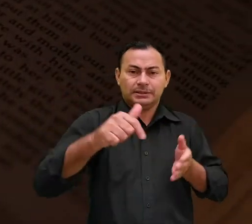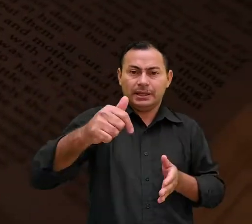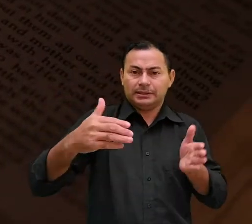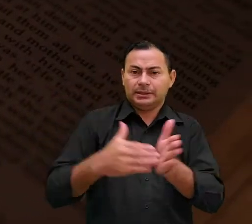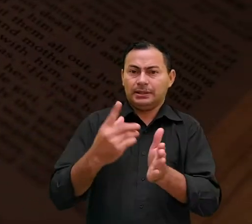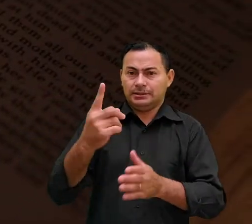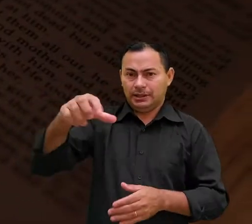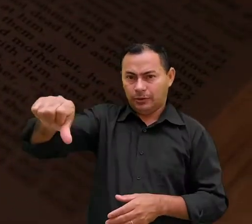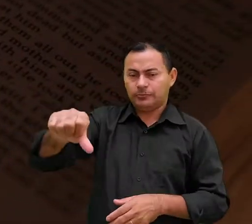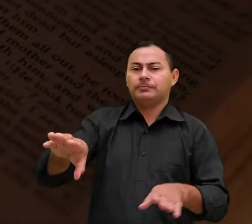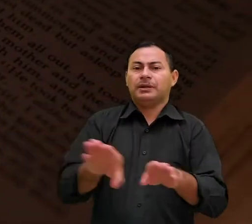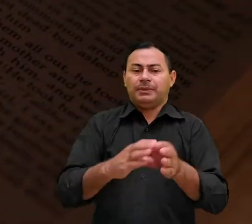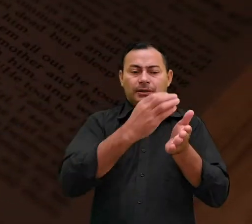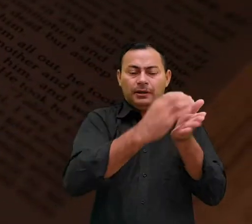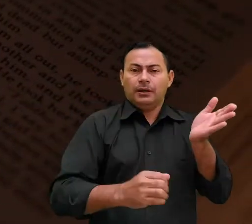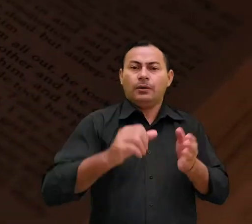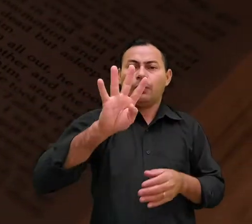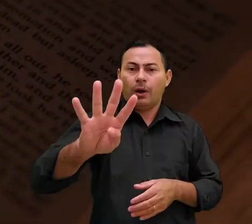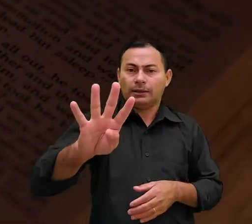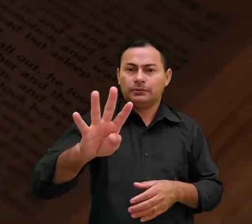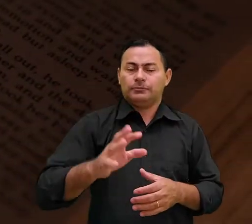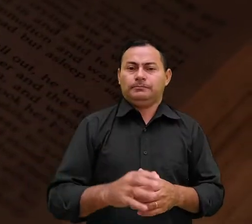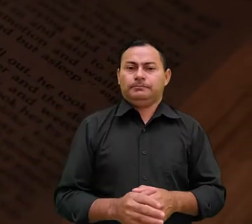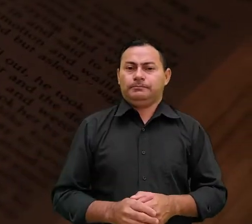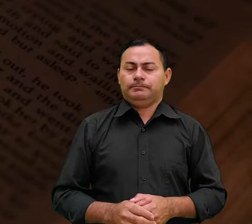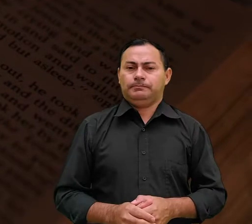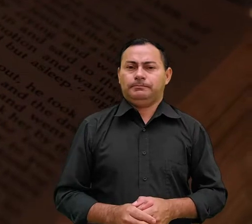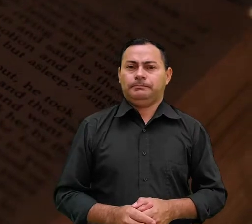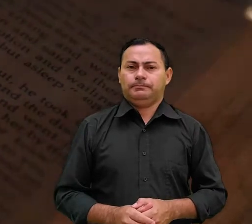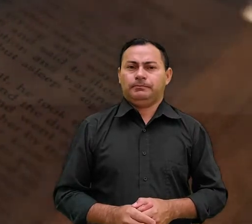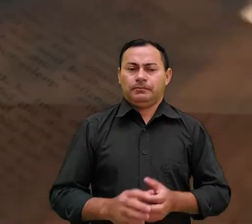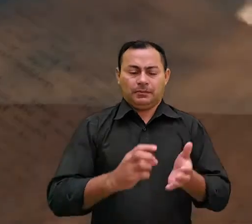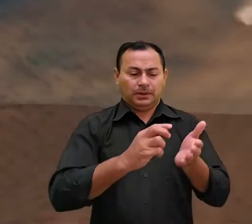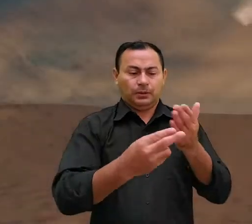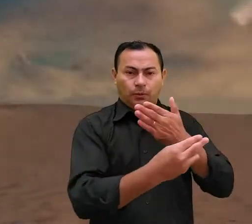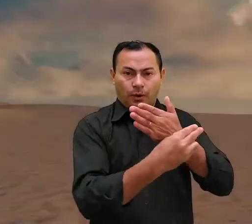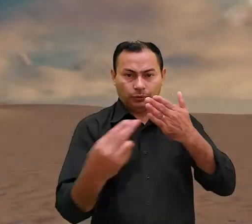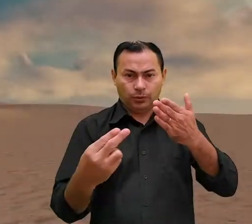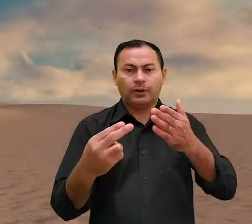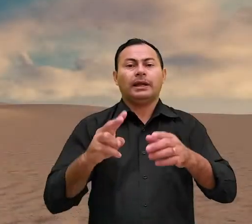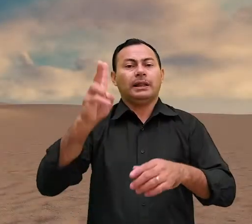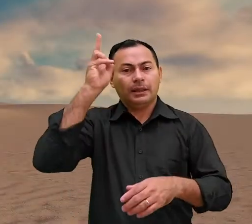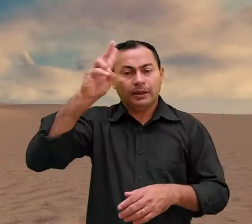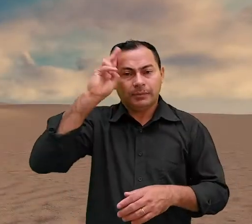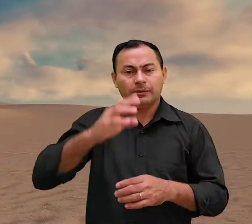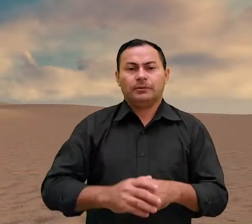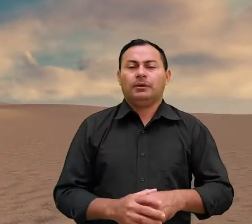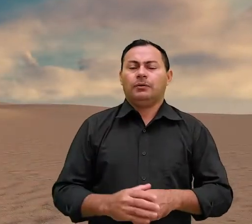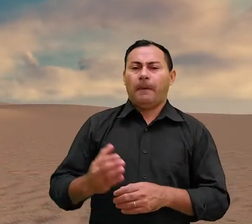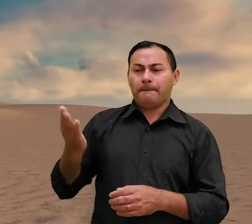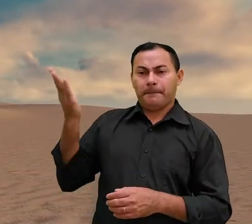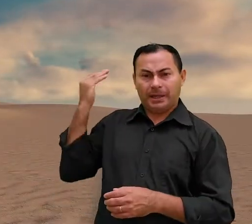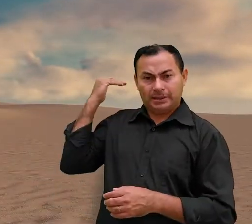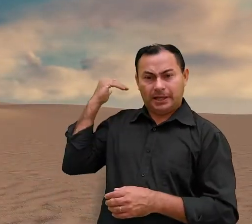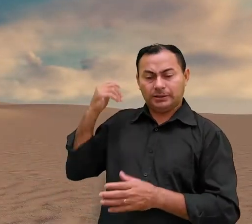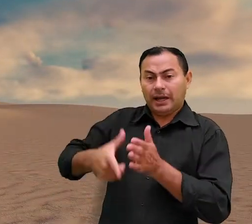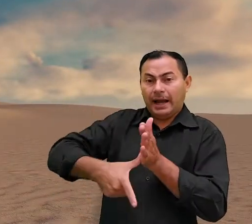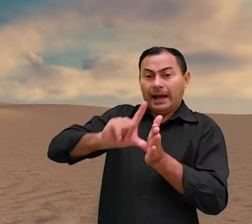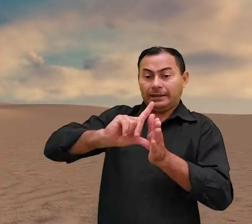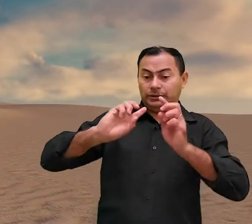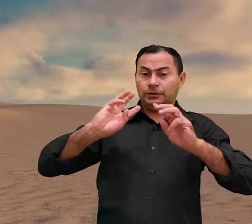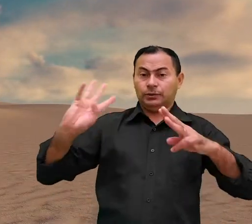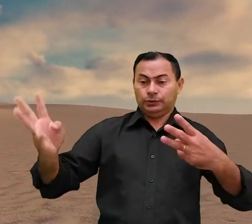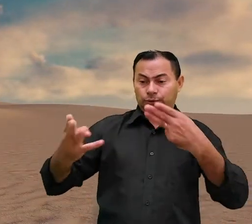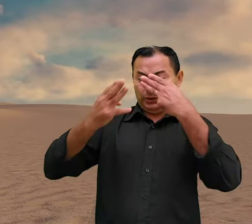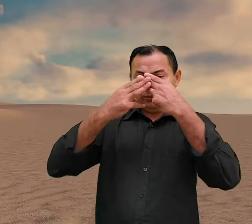a 19 e também o capítulo 4 O autor relembra que os antepassados dos